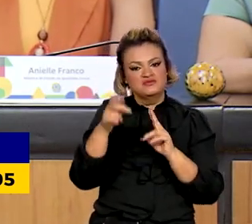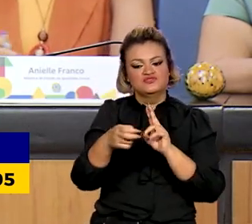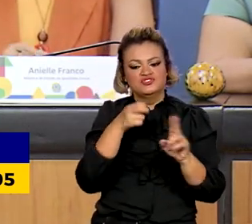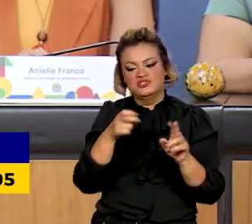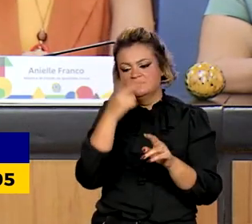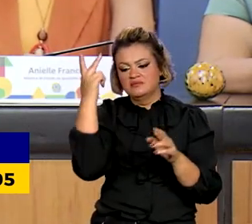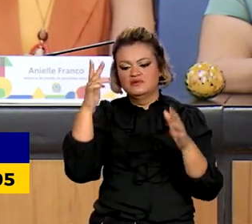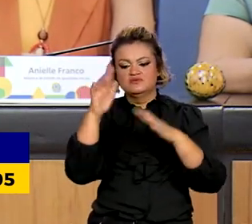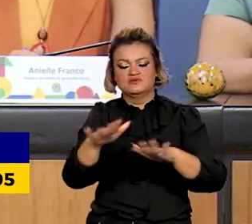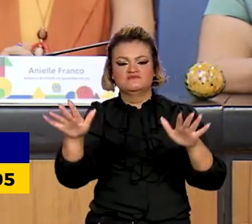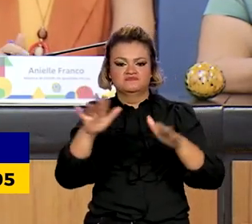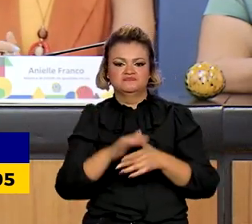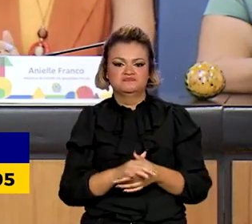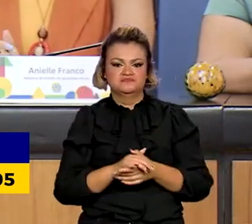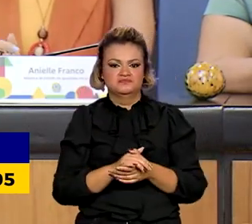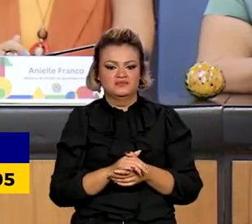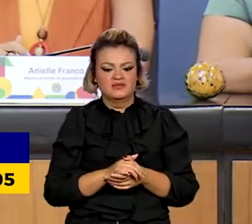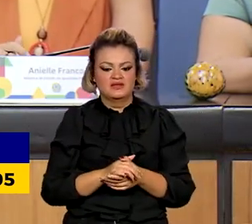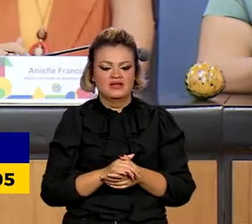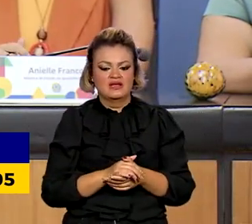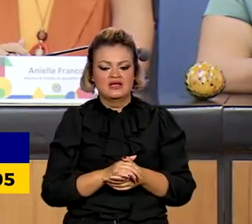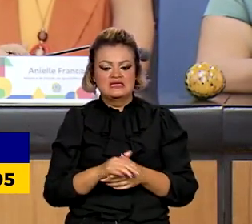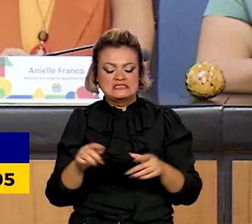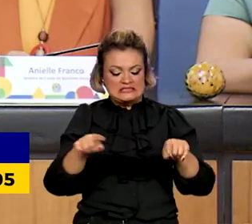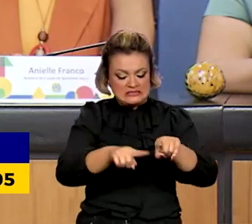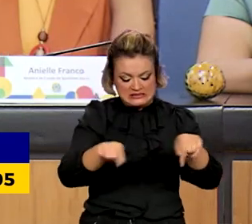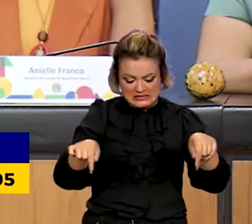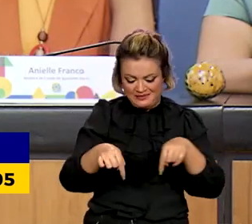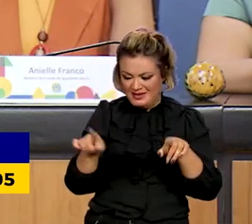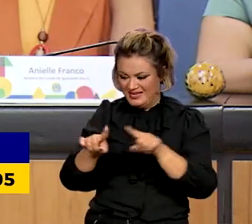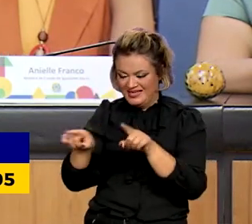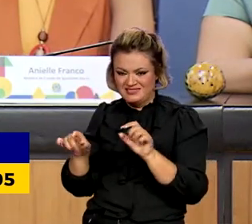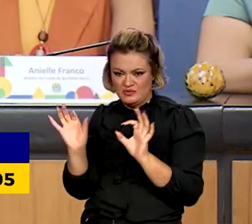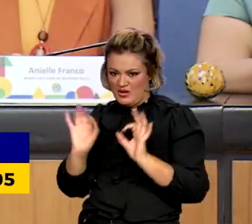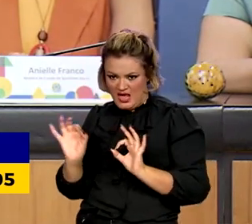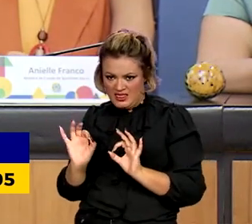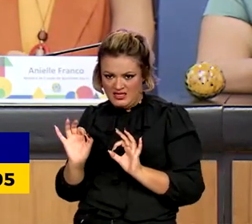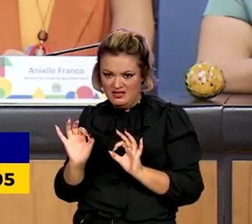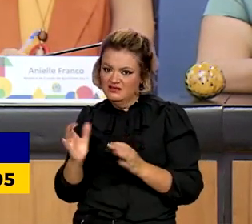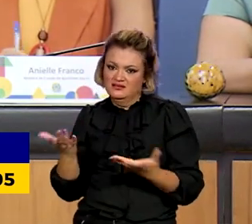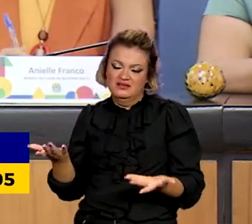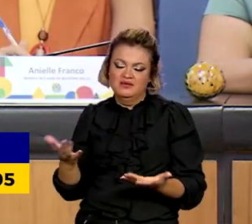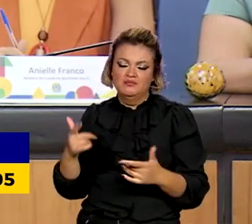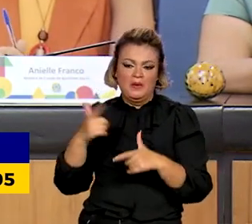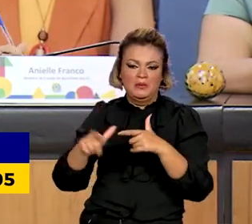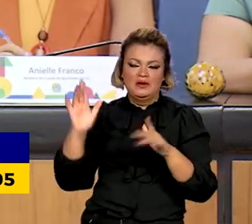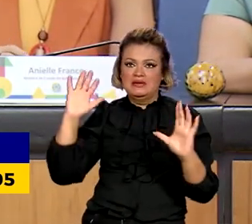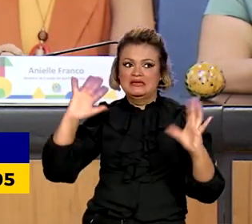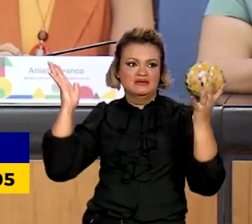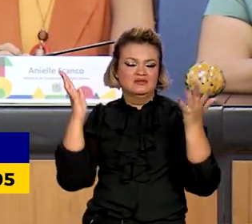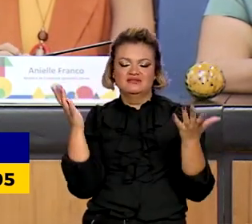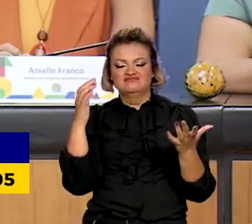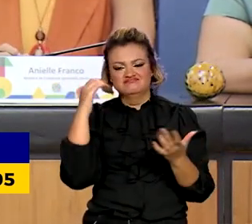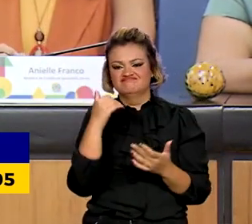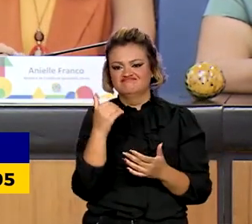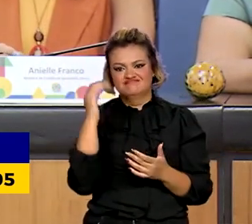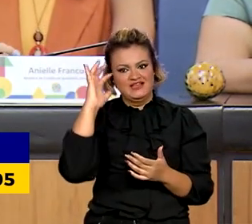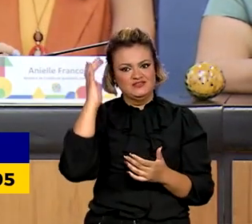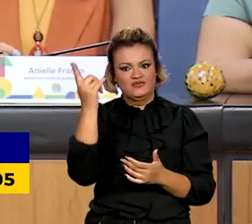e para todas as sociedades. Sem demarcação não há solução para a crise climática. Sem